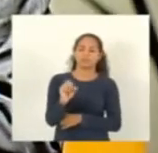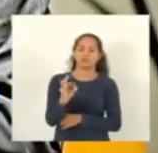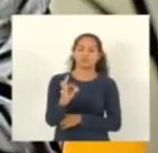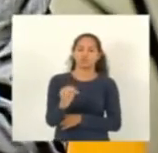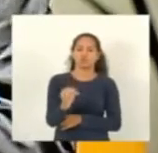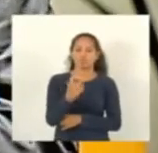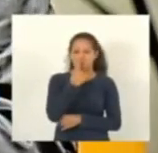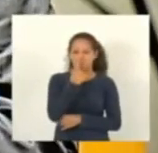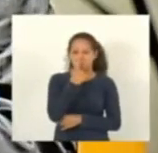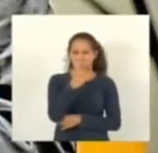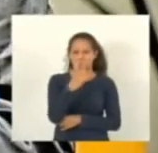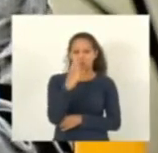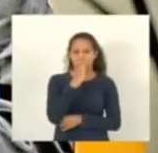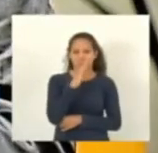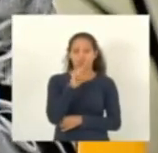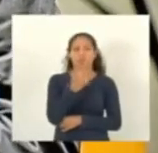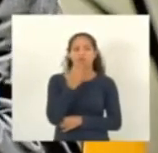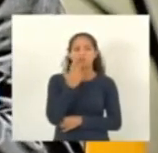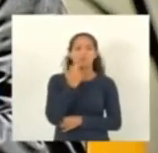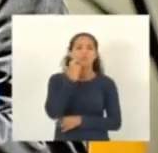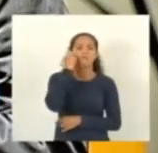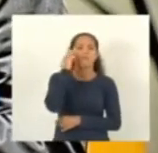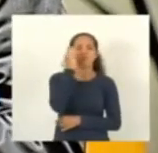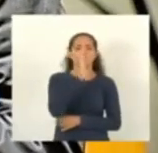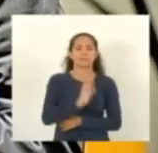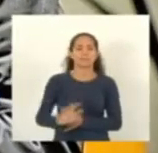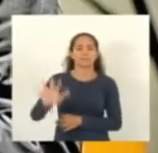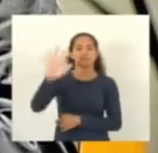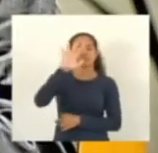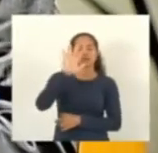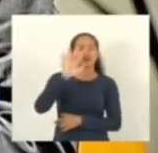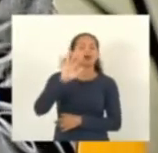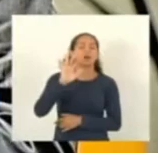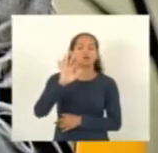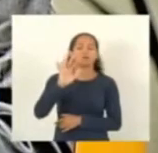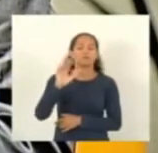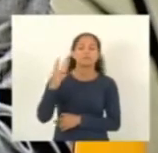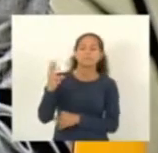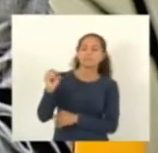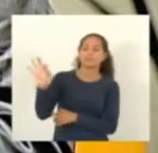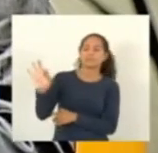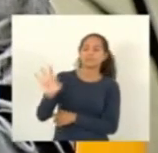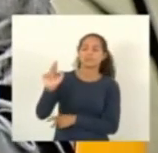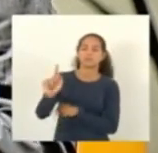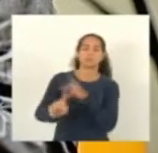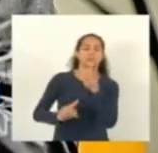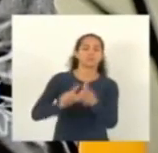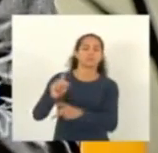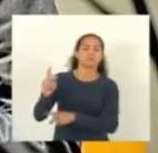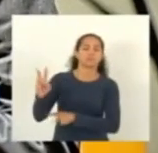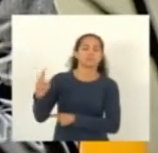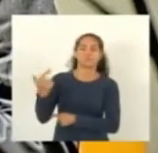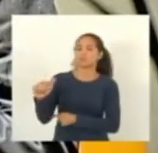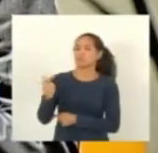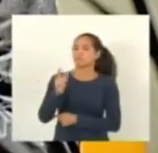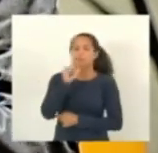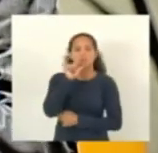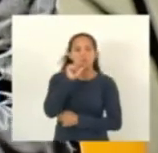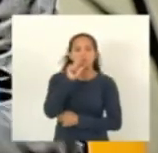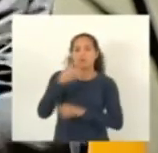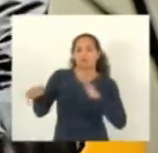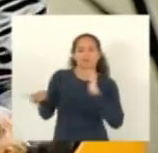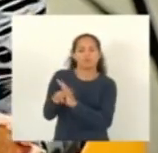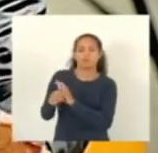vergonha nacional, é que 30% da população brasileira não tem água potável.